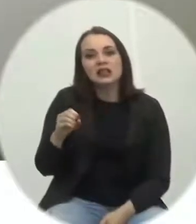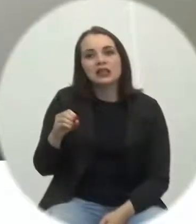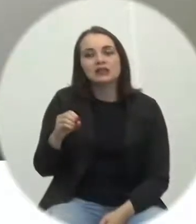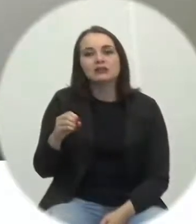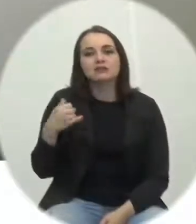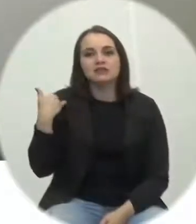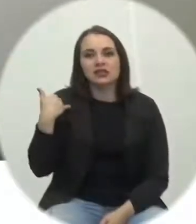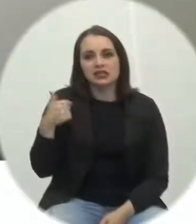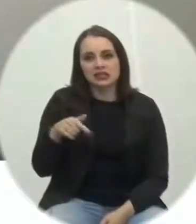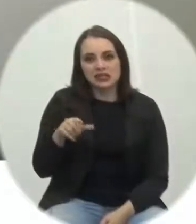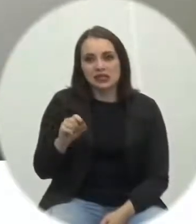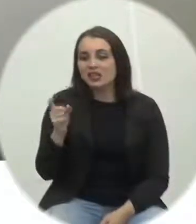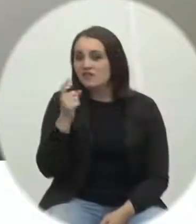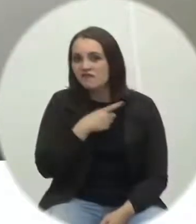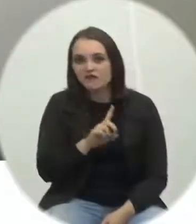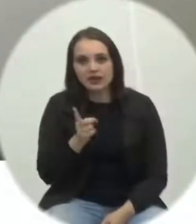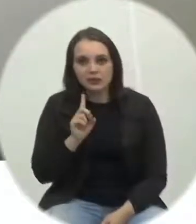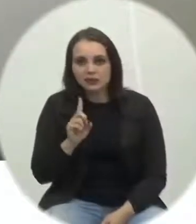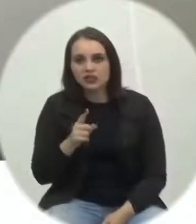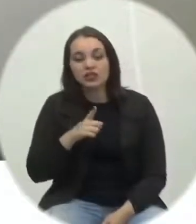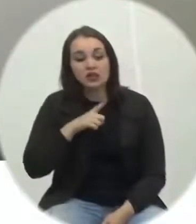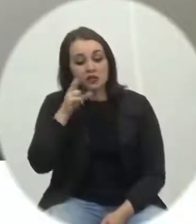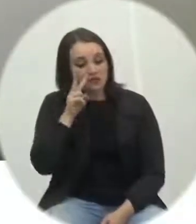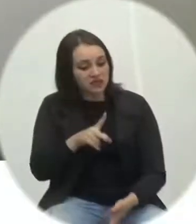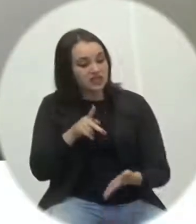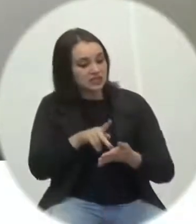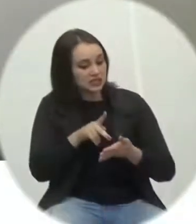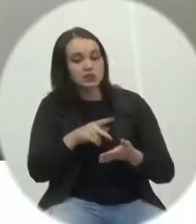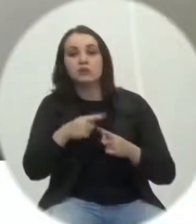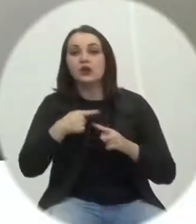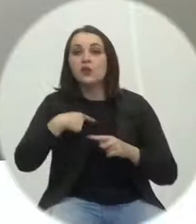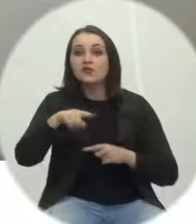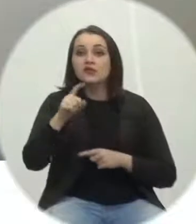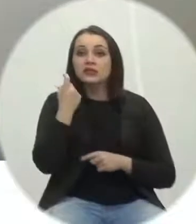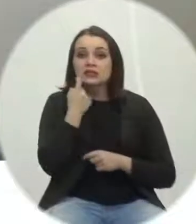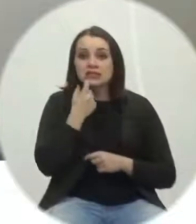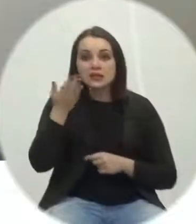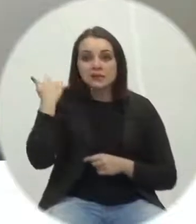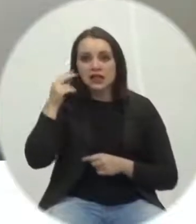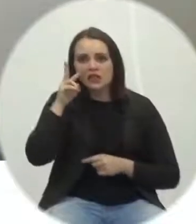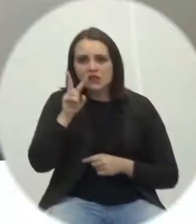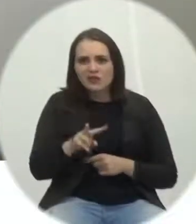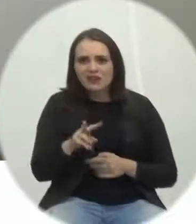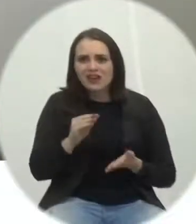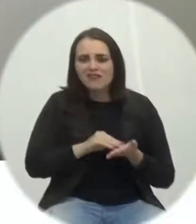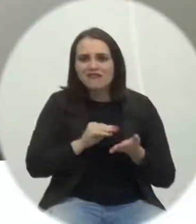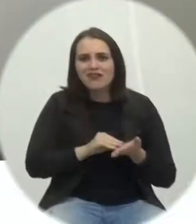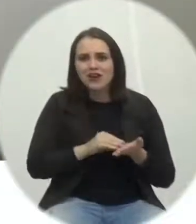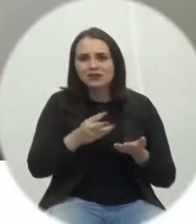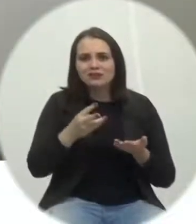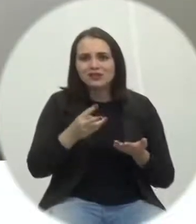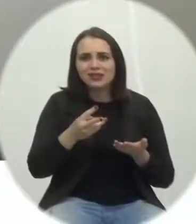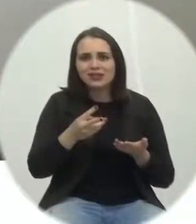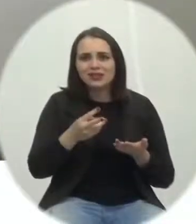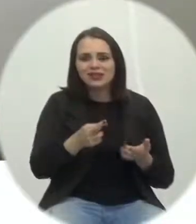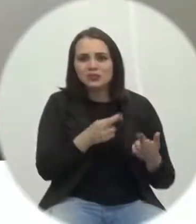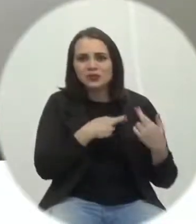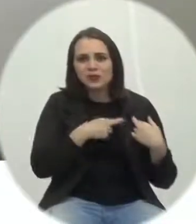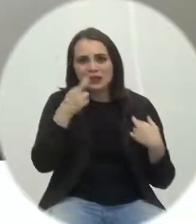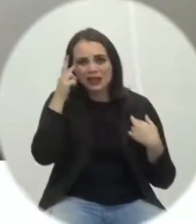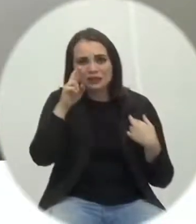e eu constatei mesmo, em loco, indo na semana passada lá, e percebi o descaso do gerente lá, que é o Frederico